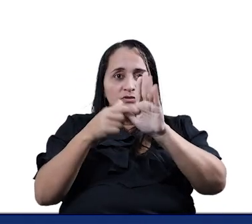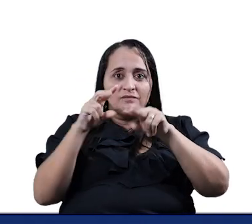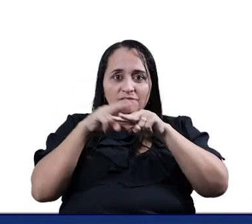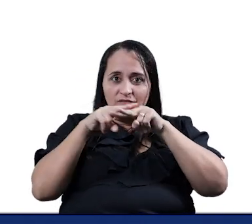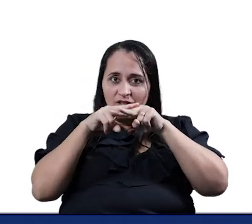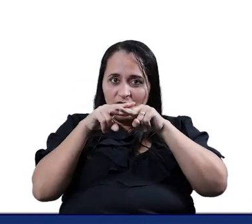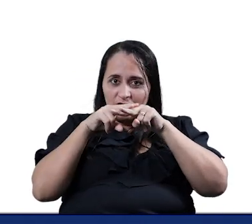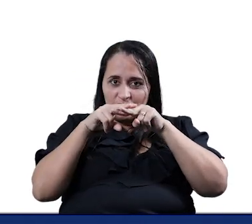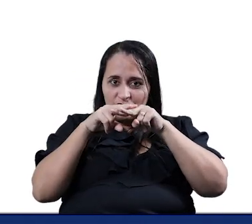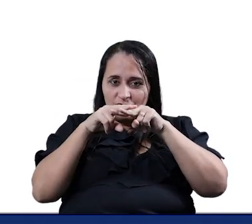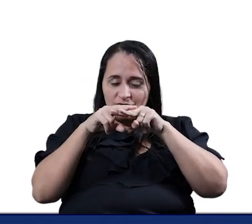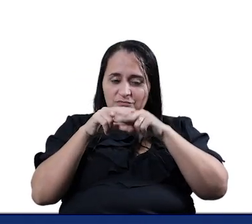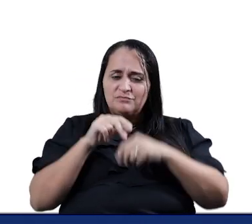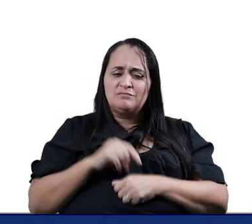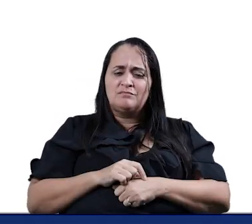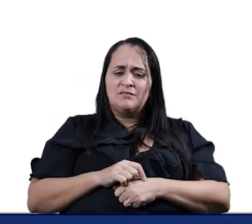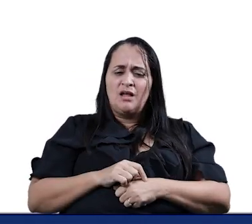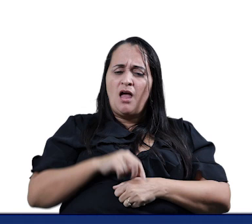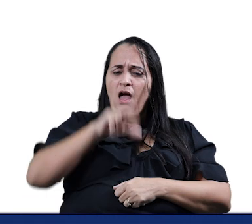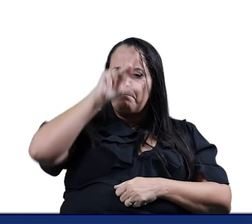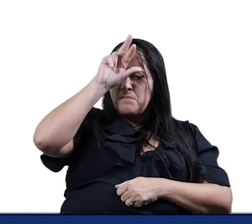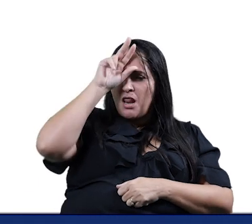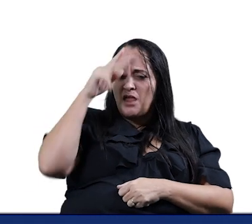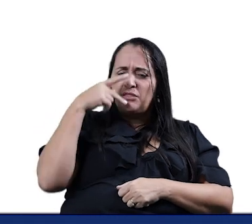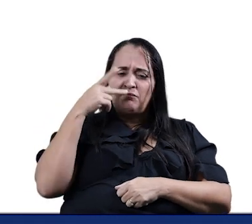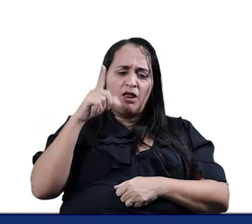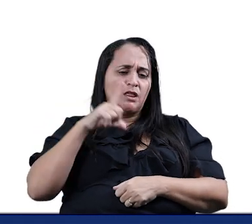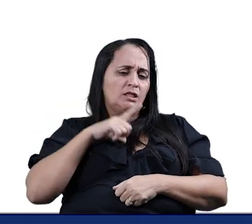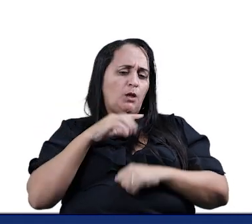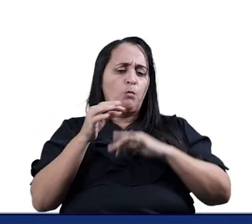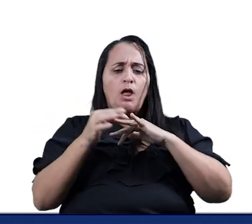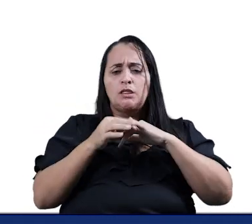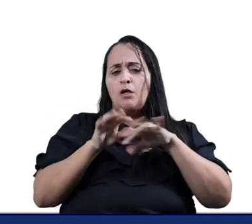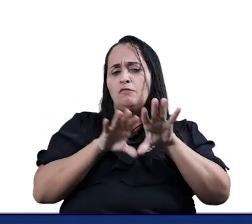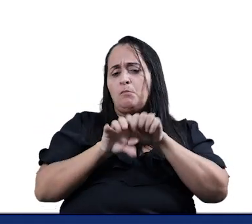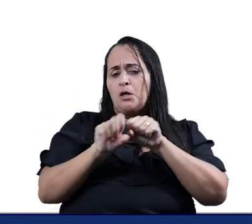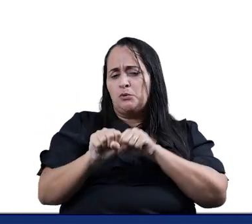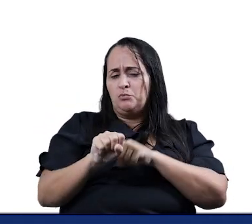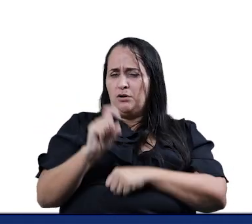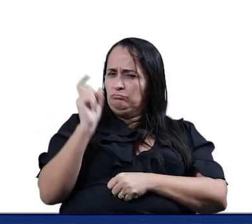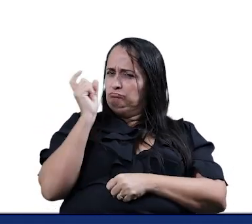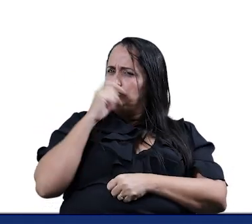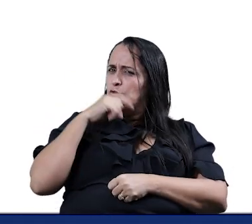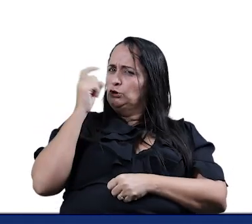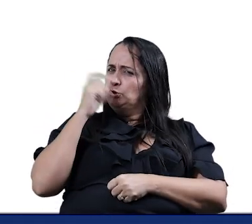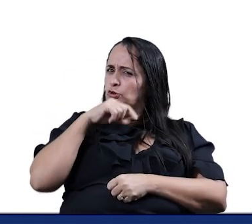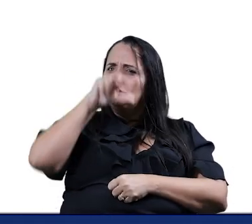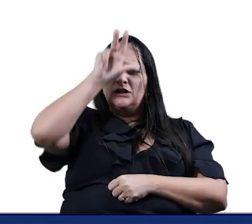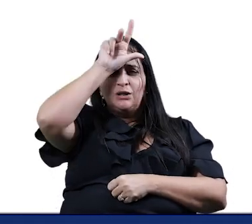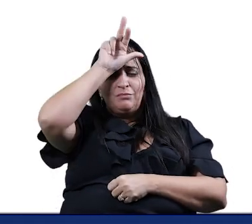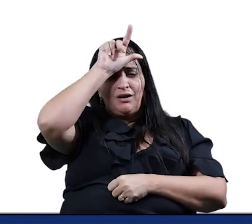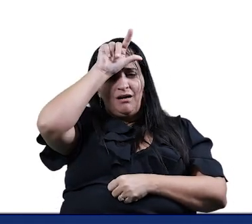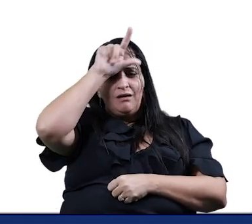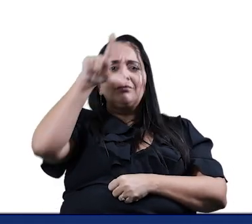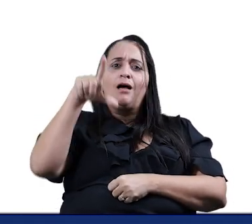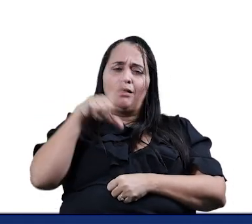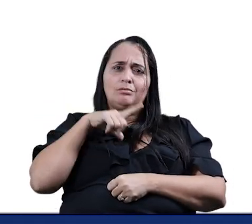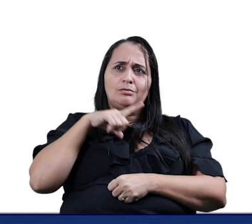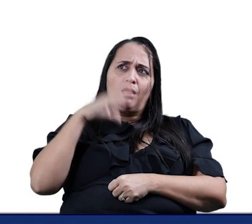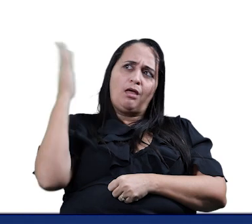É mentira da barata Ela tem a casca dura A palavra A do segundo verso